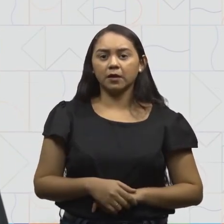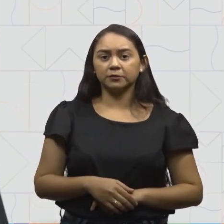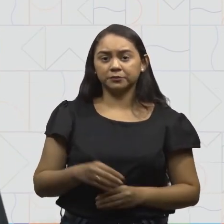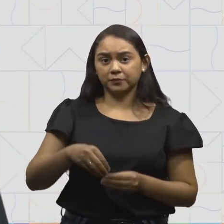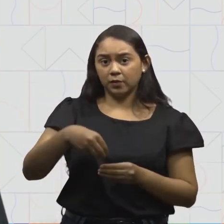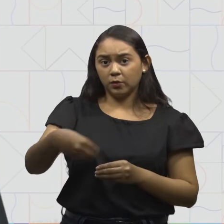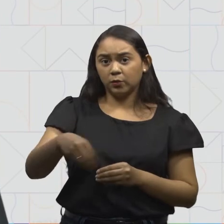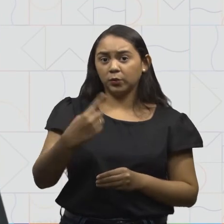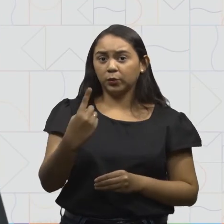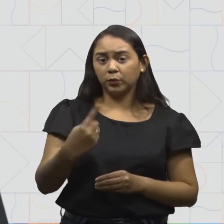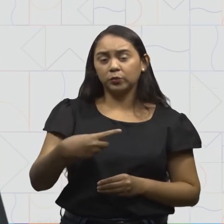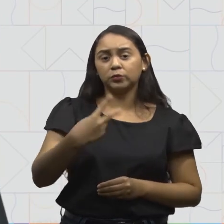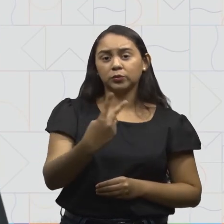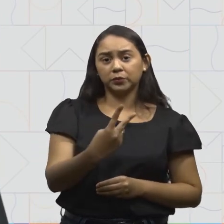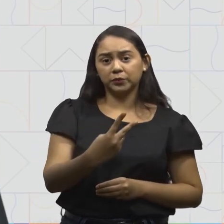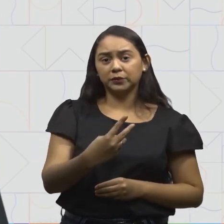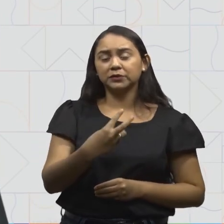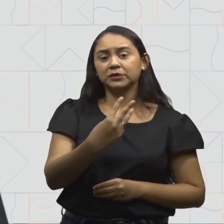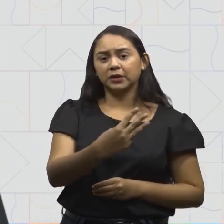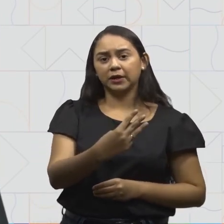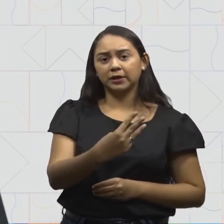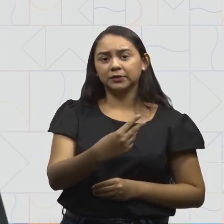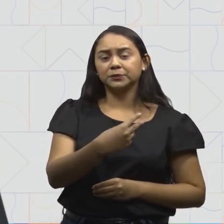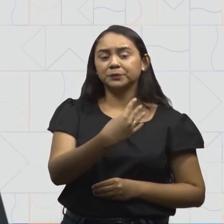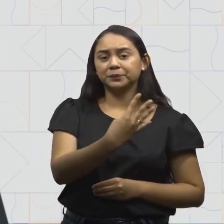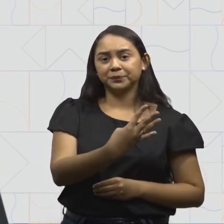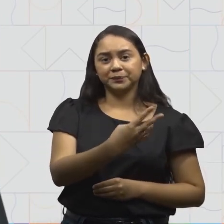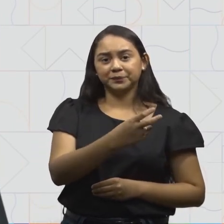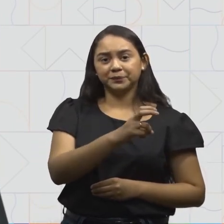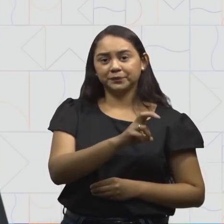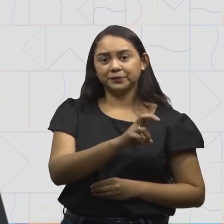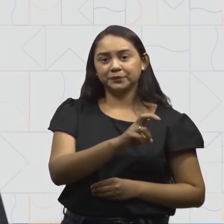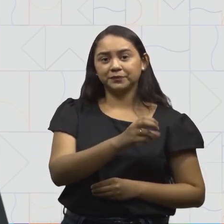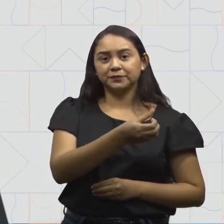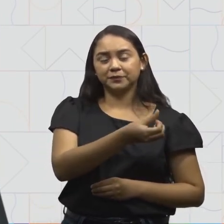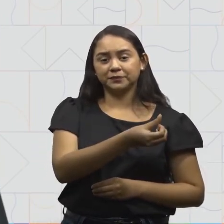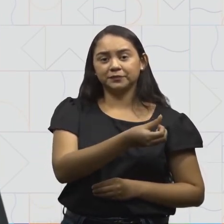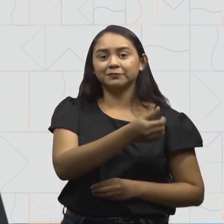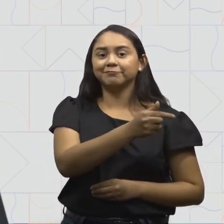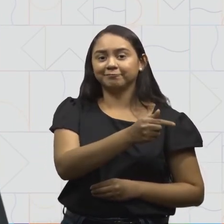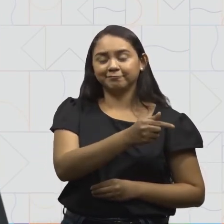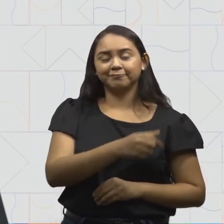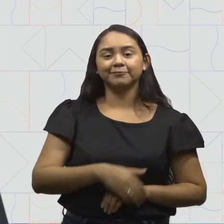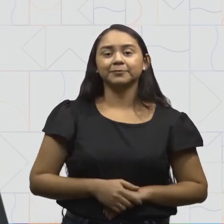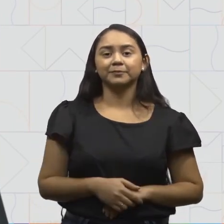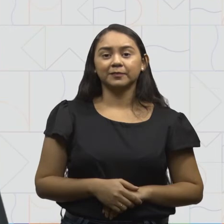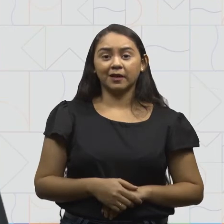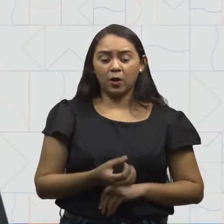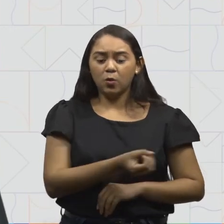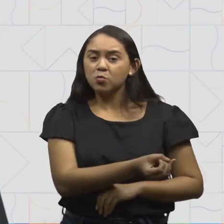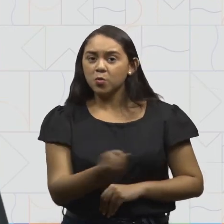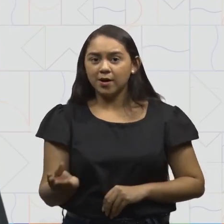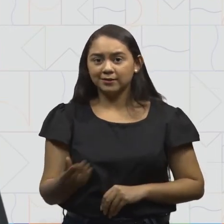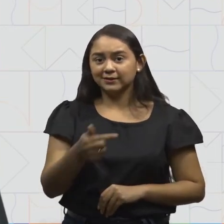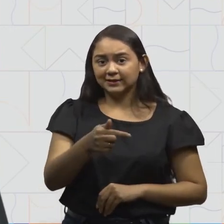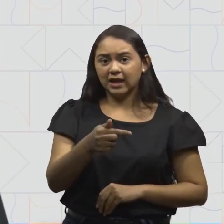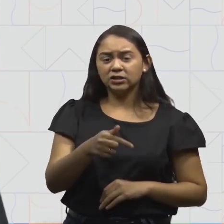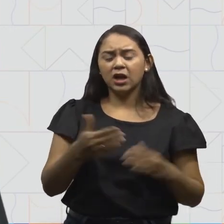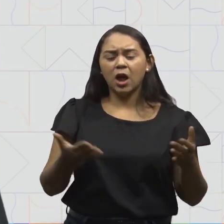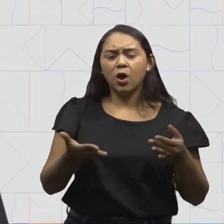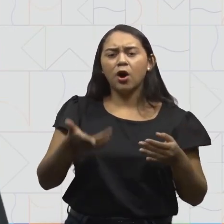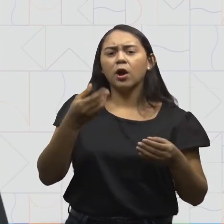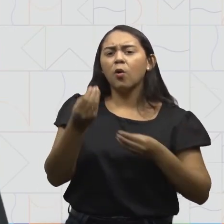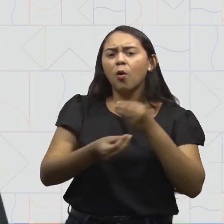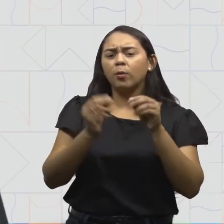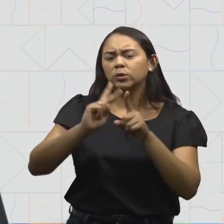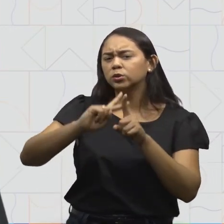Um, dois, três, quatro, cinco, seis, sete. Tenho sete. Então,